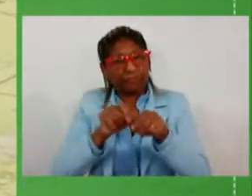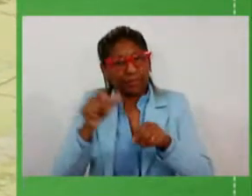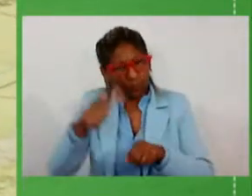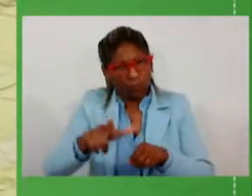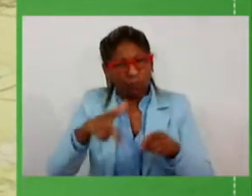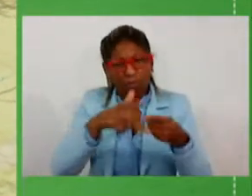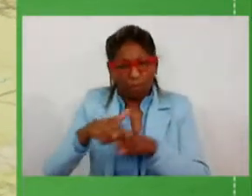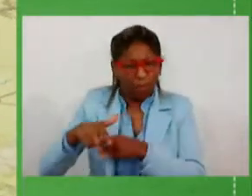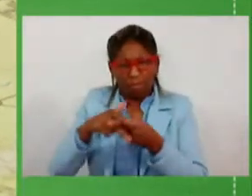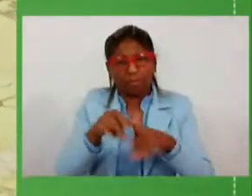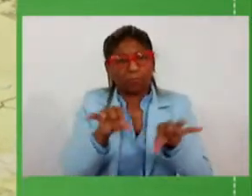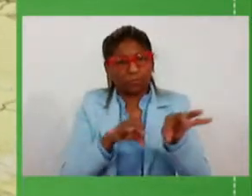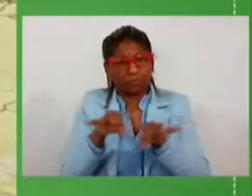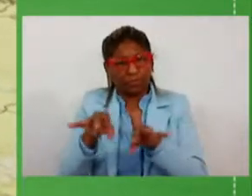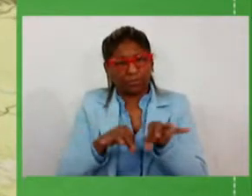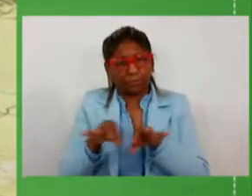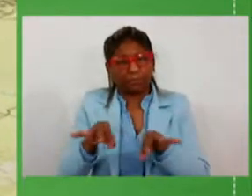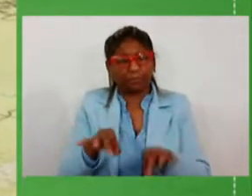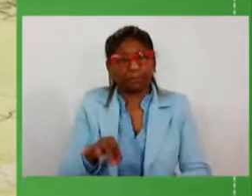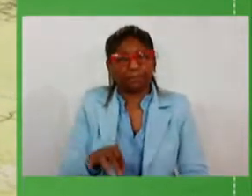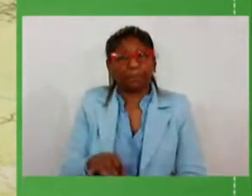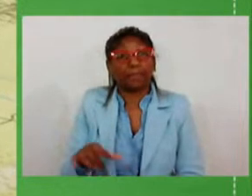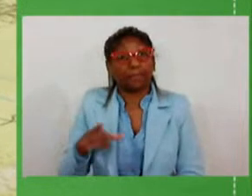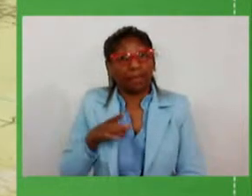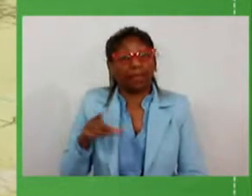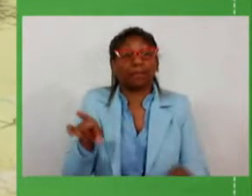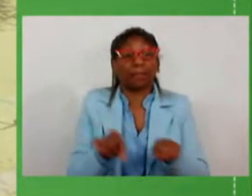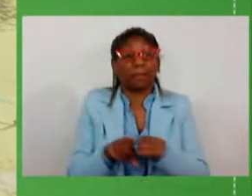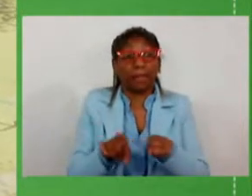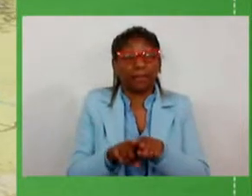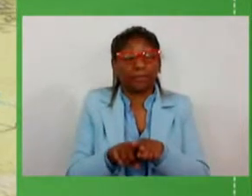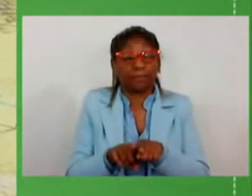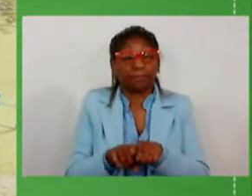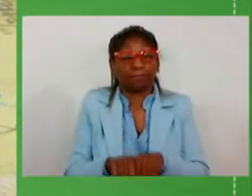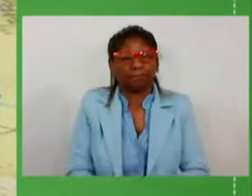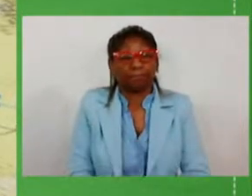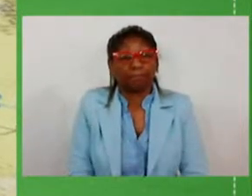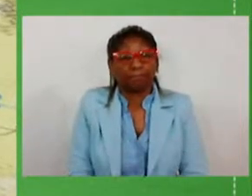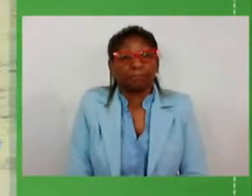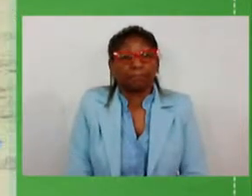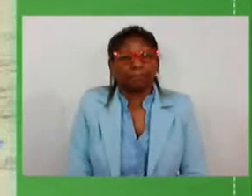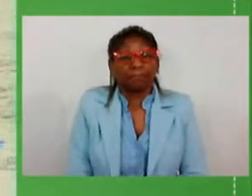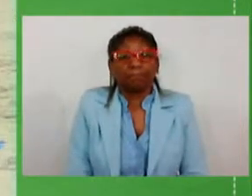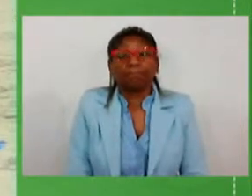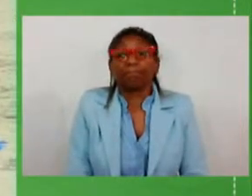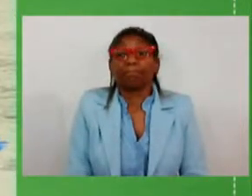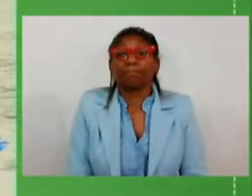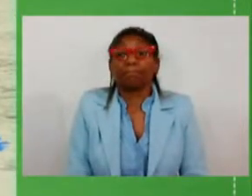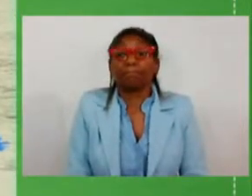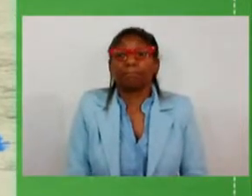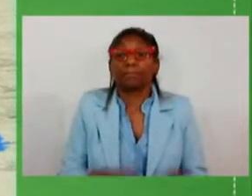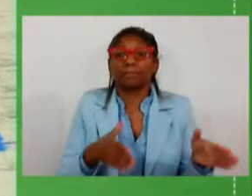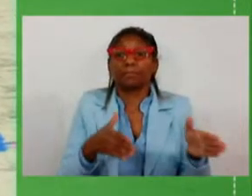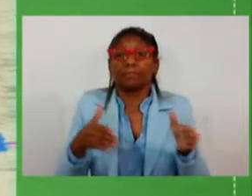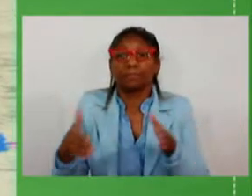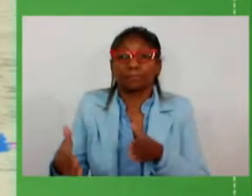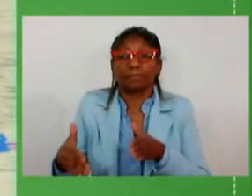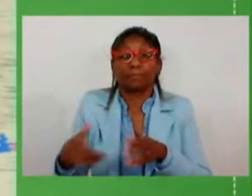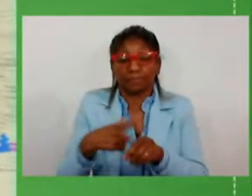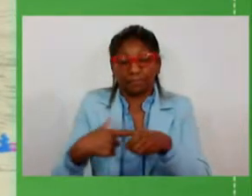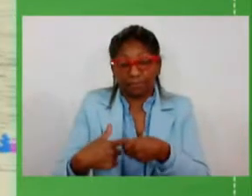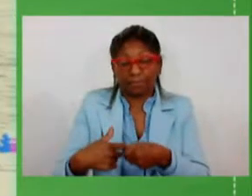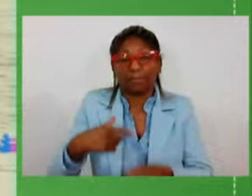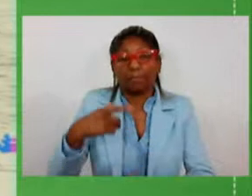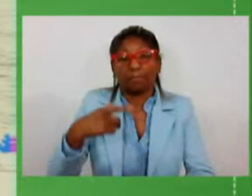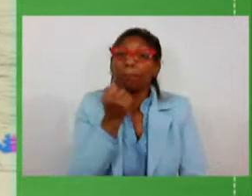projeto e temos também deixa eu ver se vem na sequência o município de pedras altas